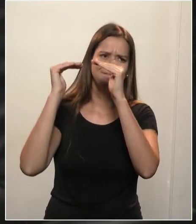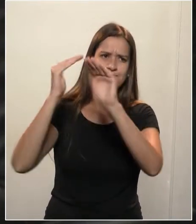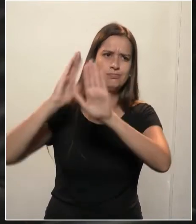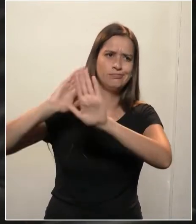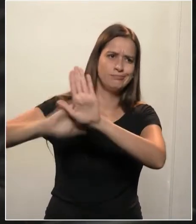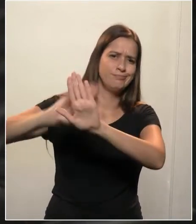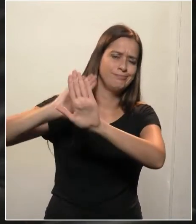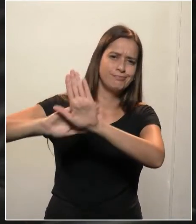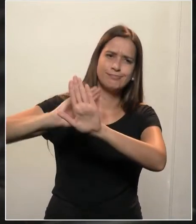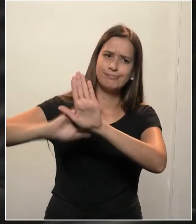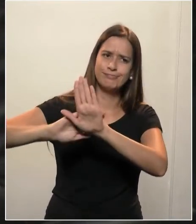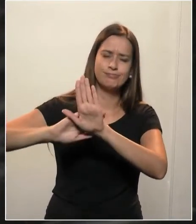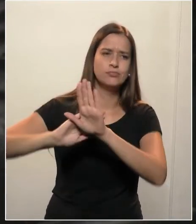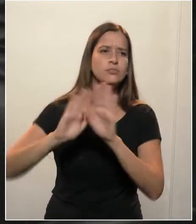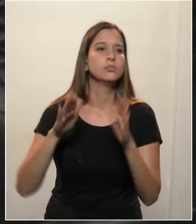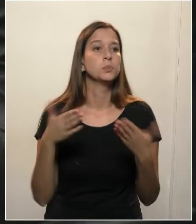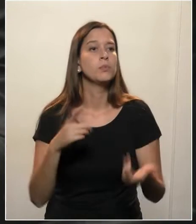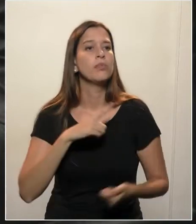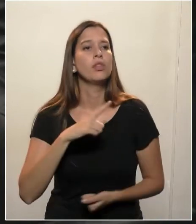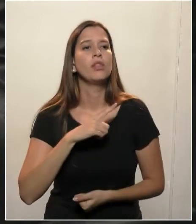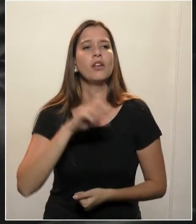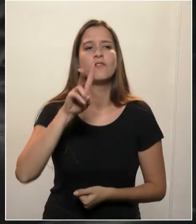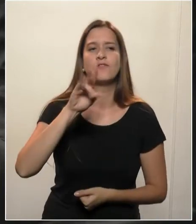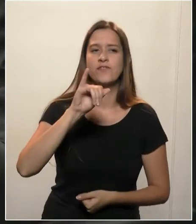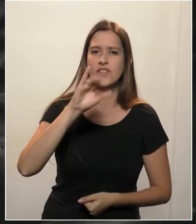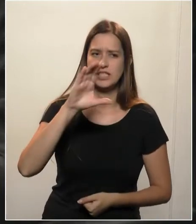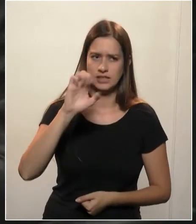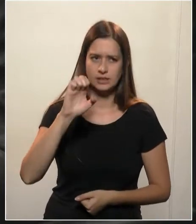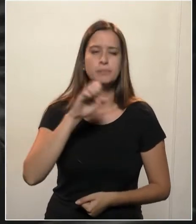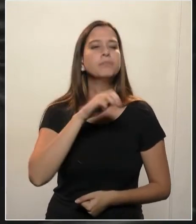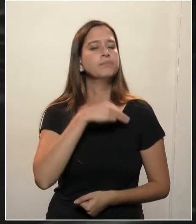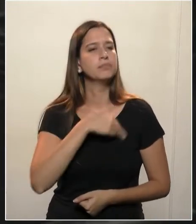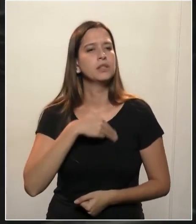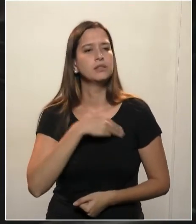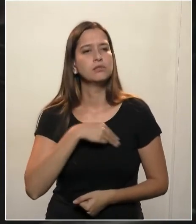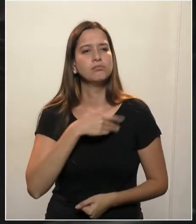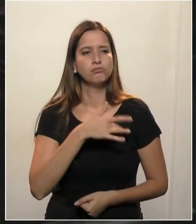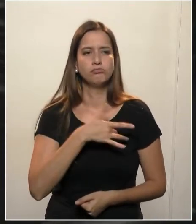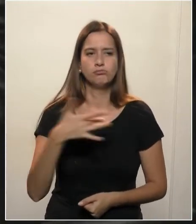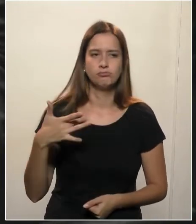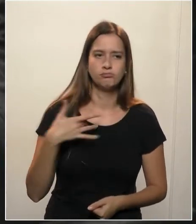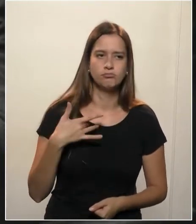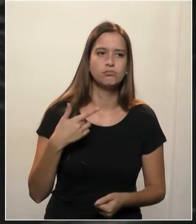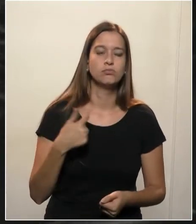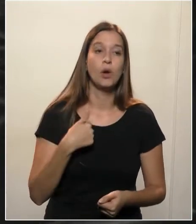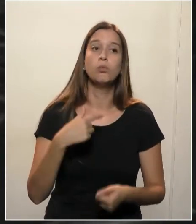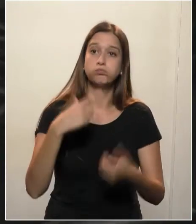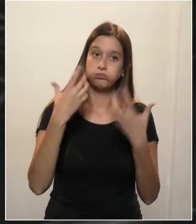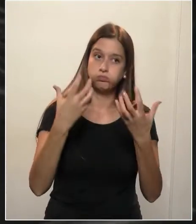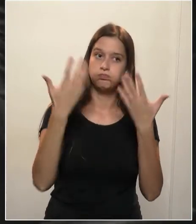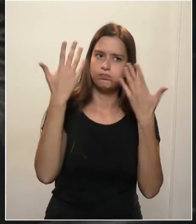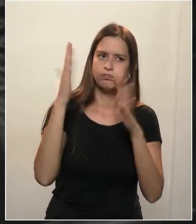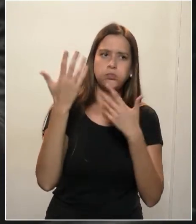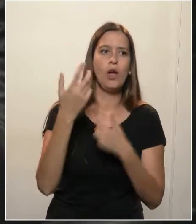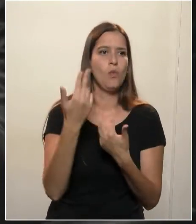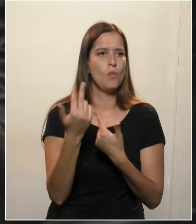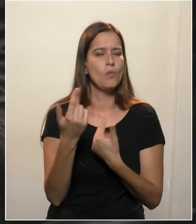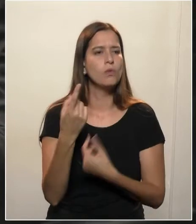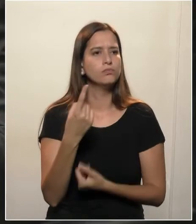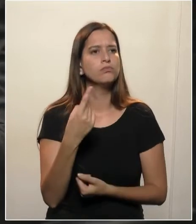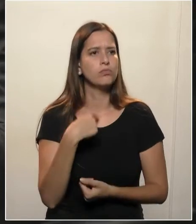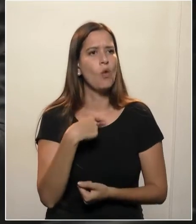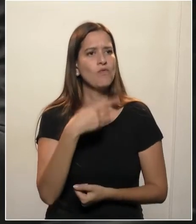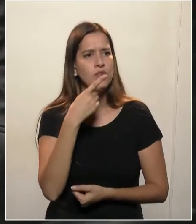que o vice-ministro da Saúde, e eu quero aqui parabenizar, do mesmo jeito que eu critico algumas atitudes do presidente, eu quero aqui